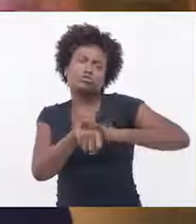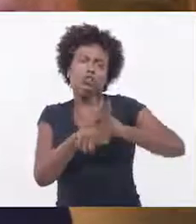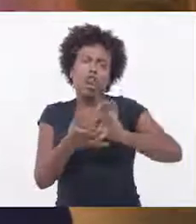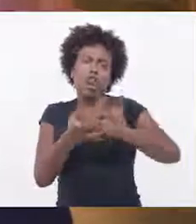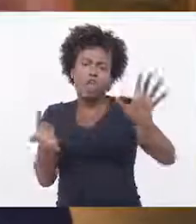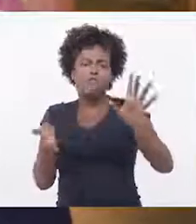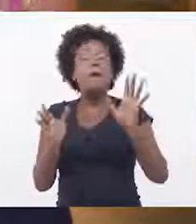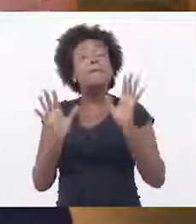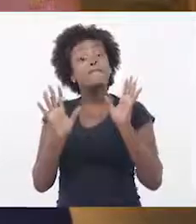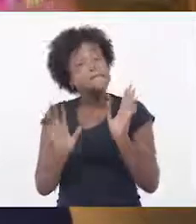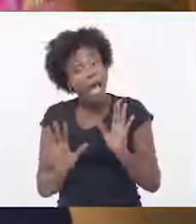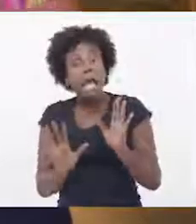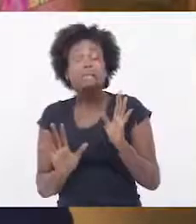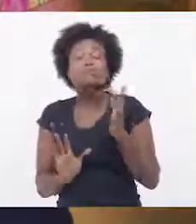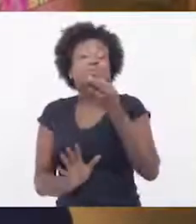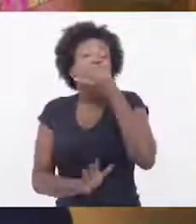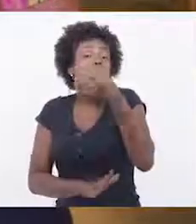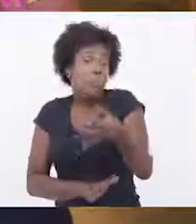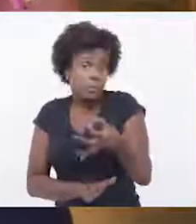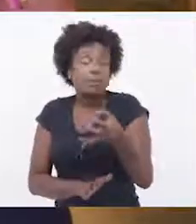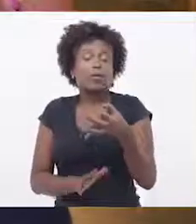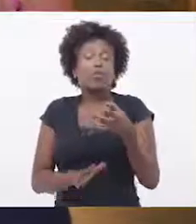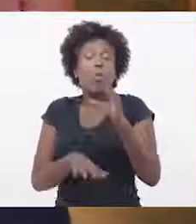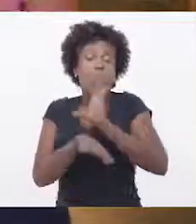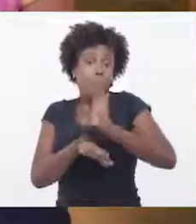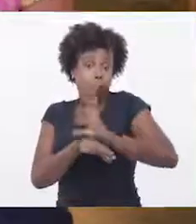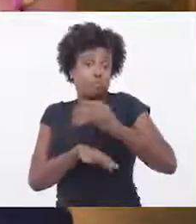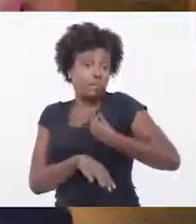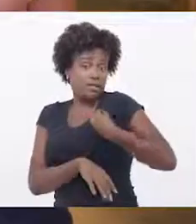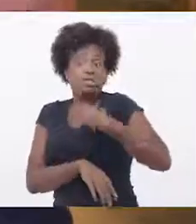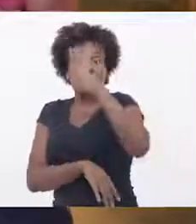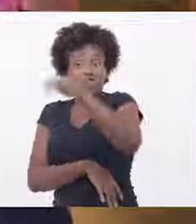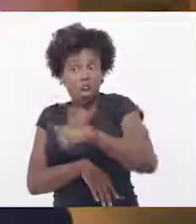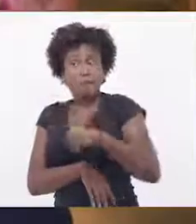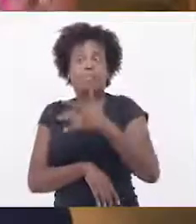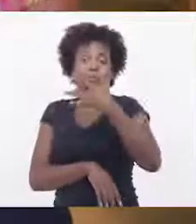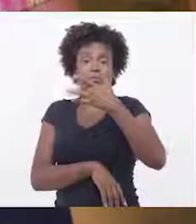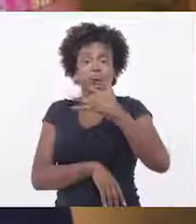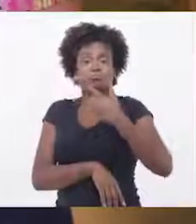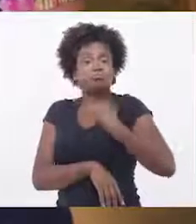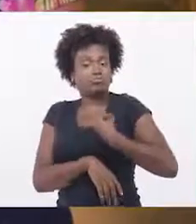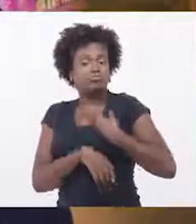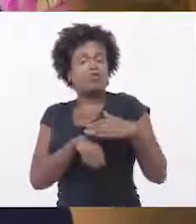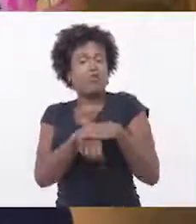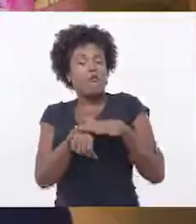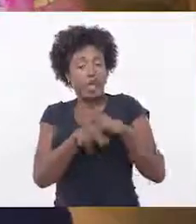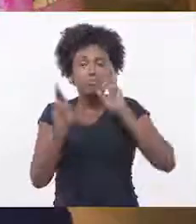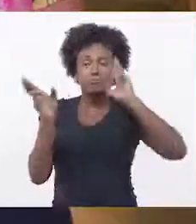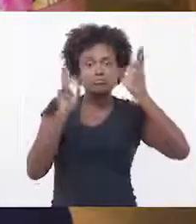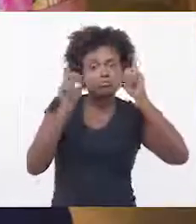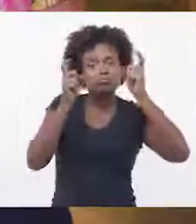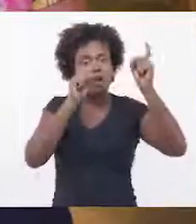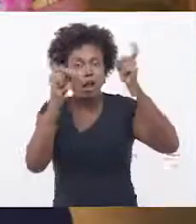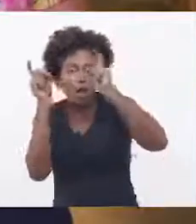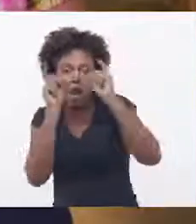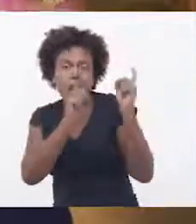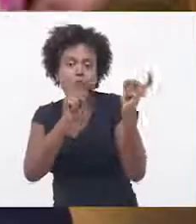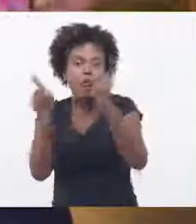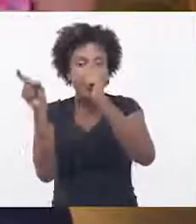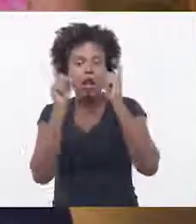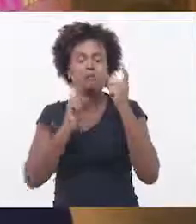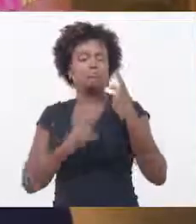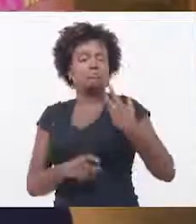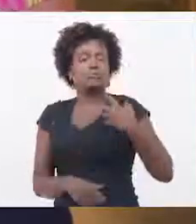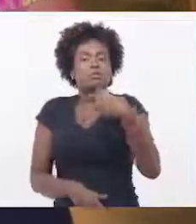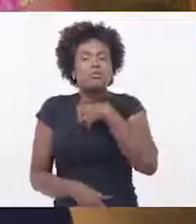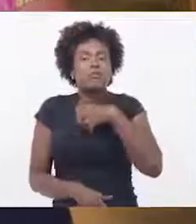Esse acompanhamento pode mudar muito, de acordo com a disponibilidade de vocês, mas a gente sugere que tenham encontros presenciais ao longo do tempo, que eles possam